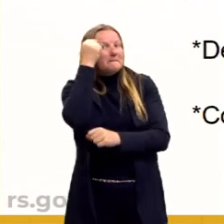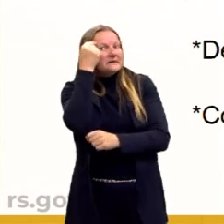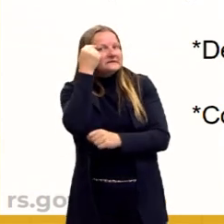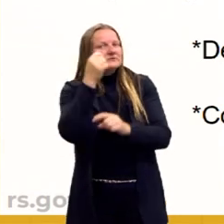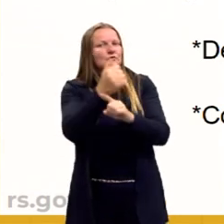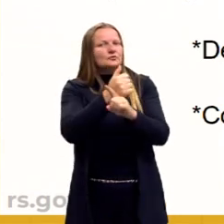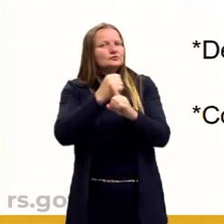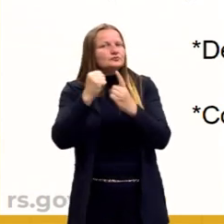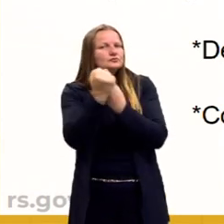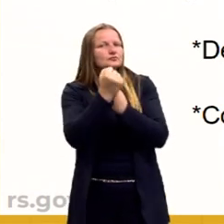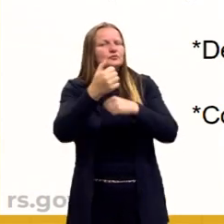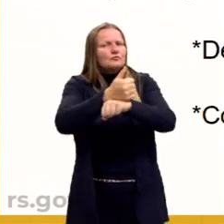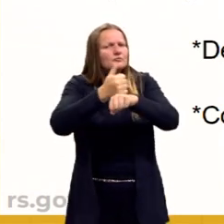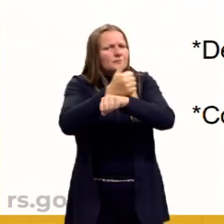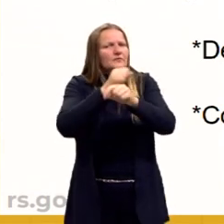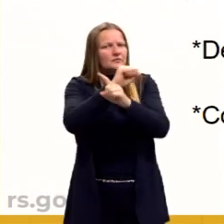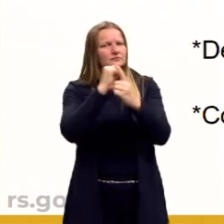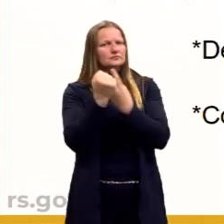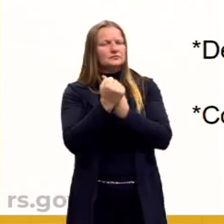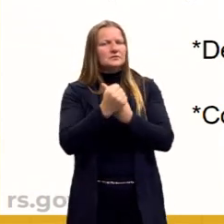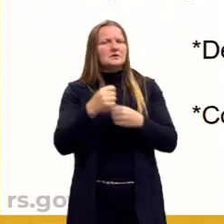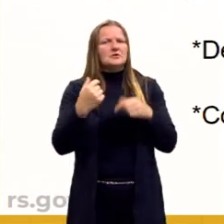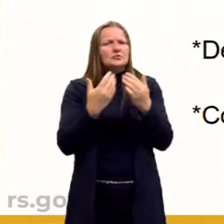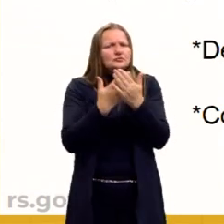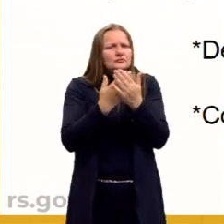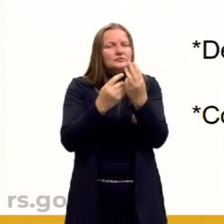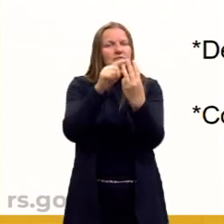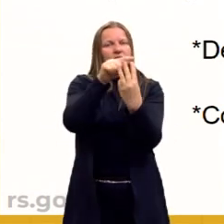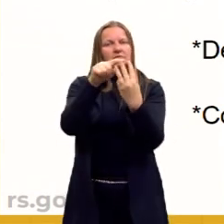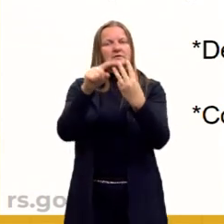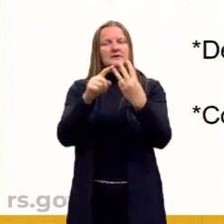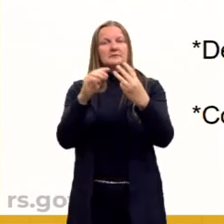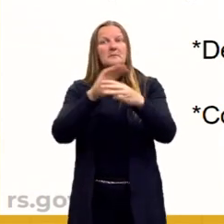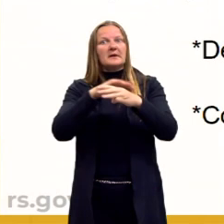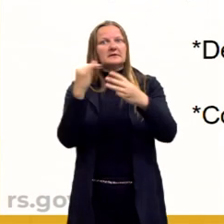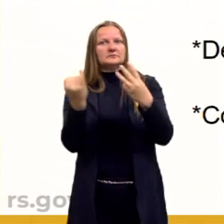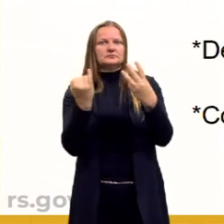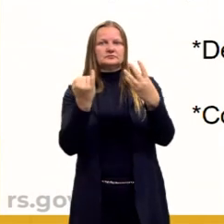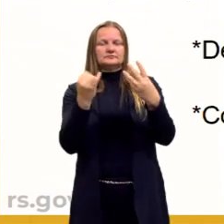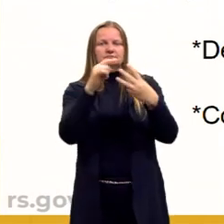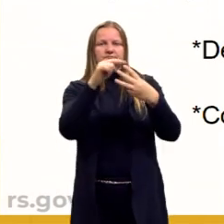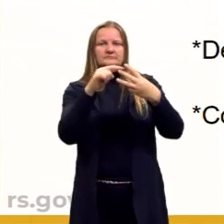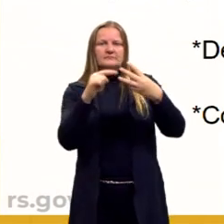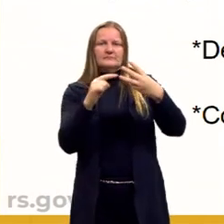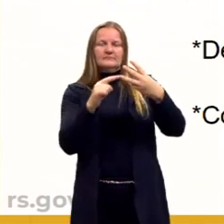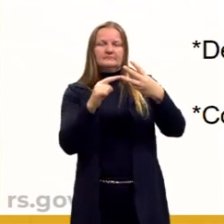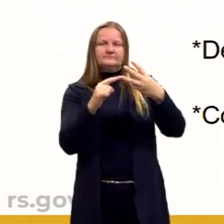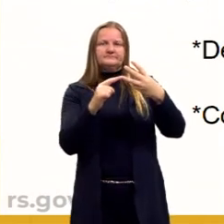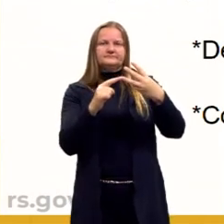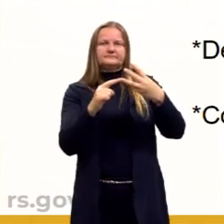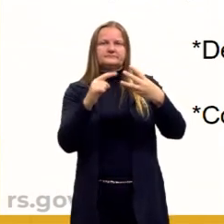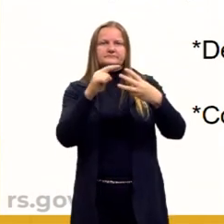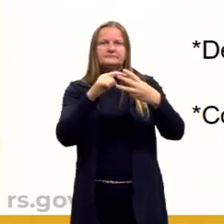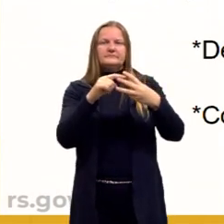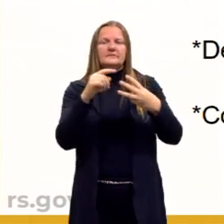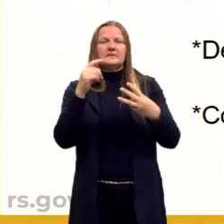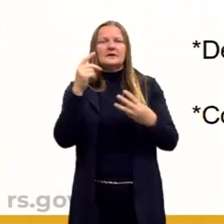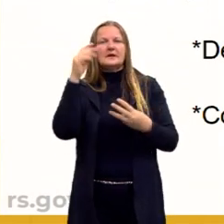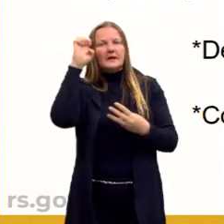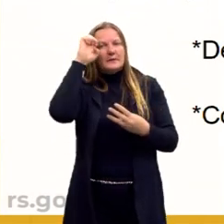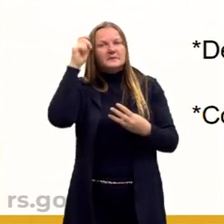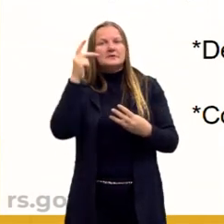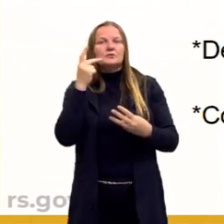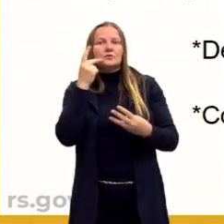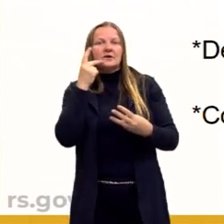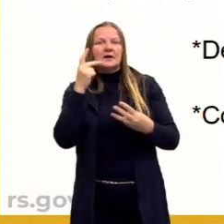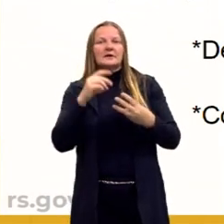teóricos, que vão estudar sobre o trabalho. Três deles, em especial, na sociologia, que se fixam fortemente. É o Emile Durkheim, Max